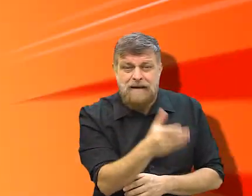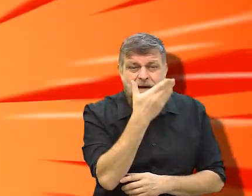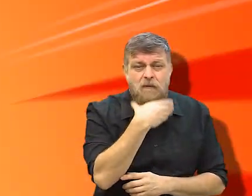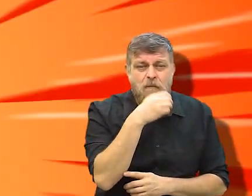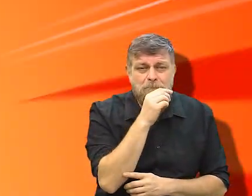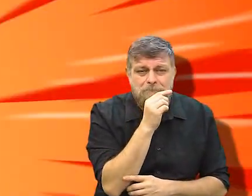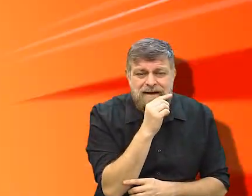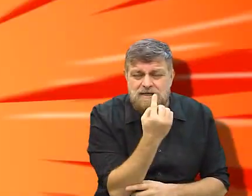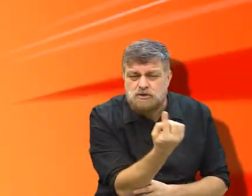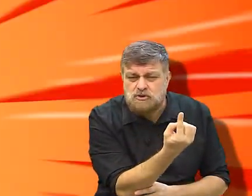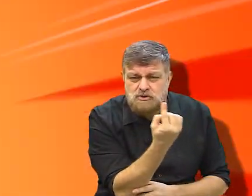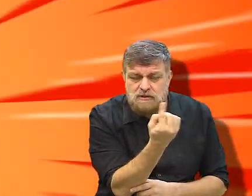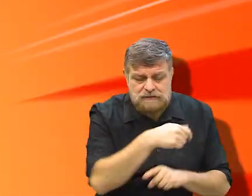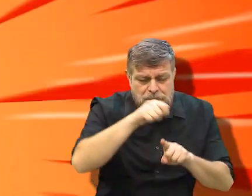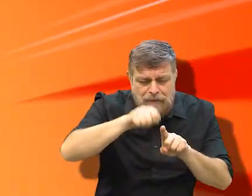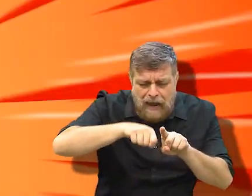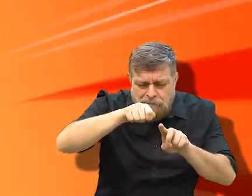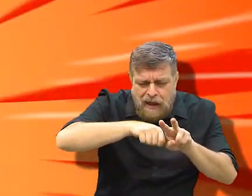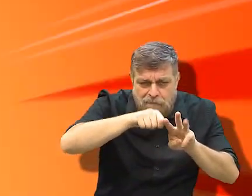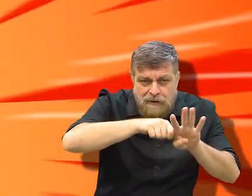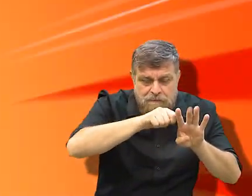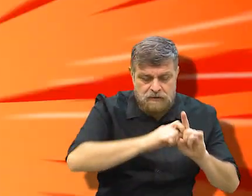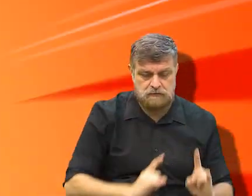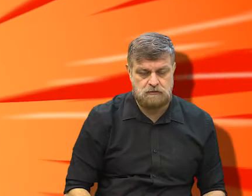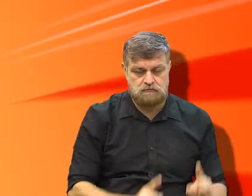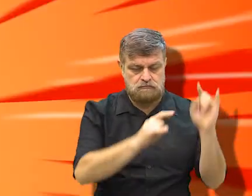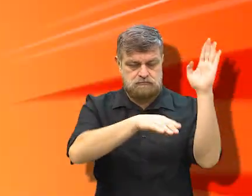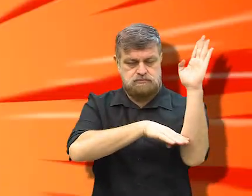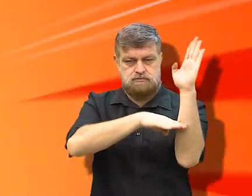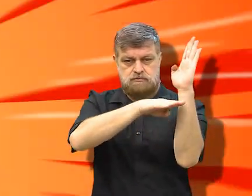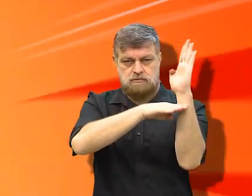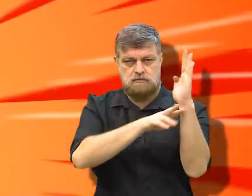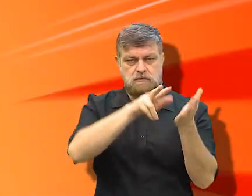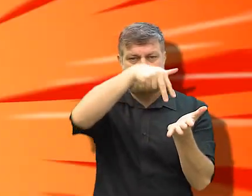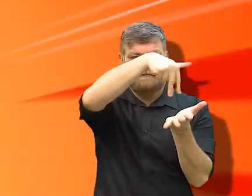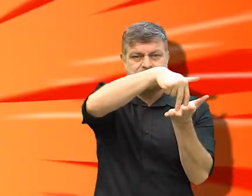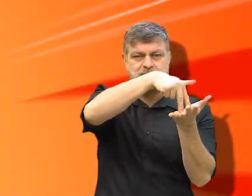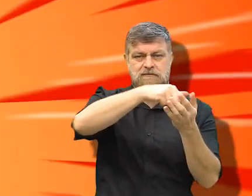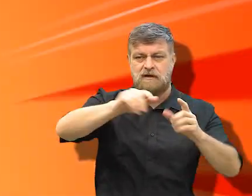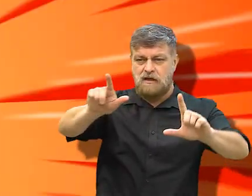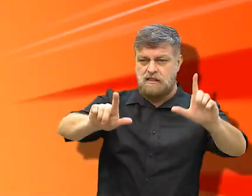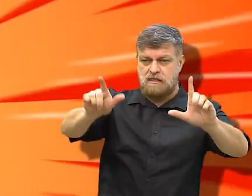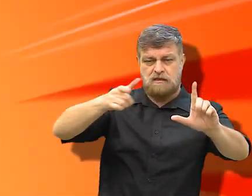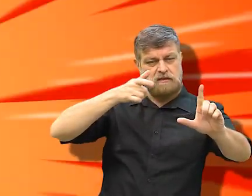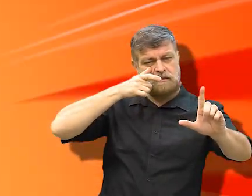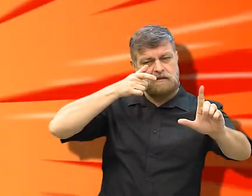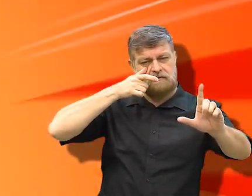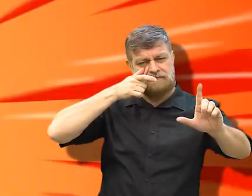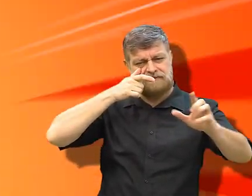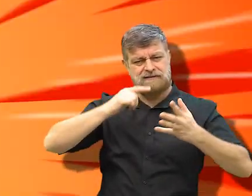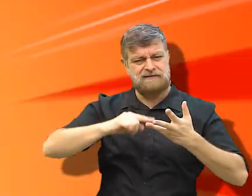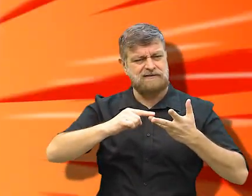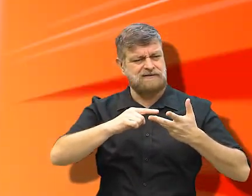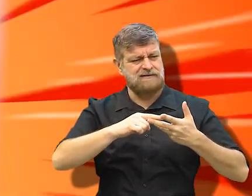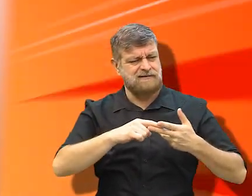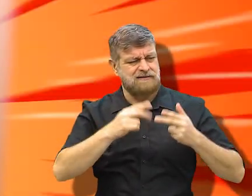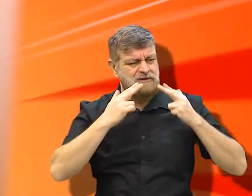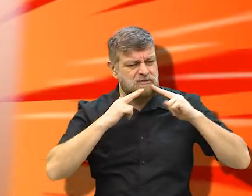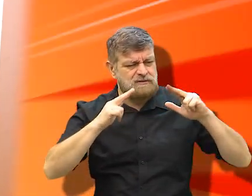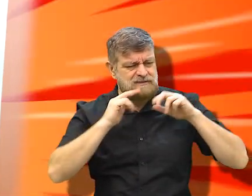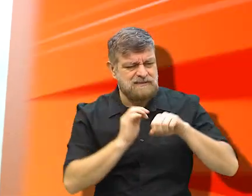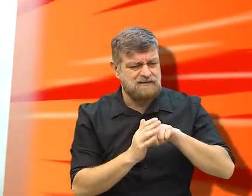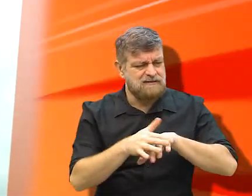fica lá isolado meses e meses. Então, nesse isolamento, ele assiste à televisão, onde ele vê todo o